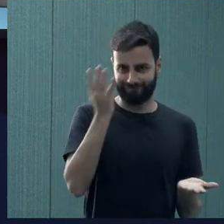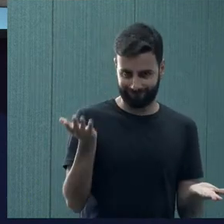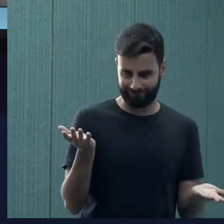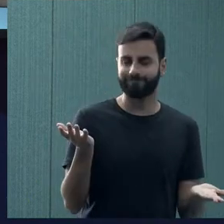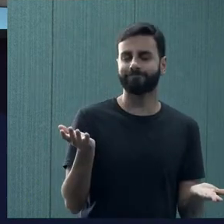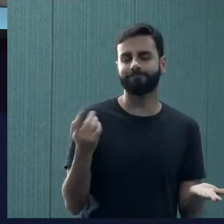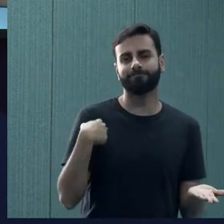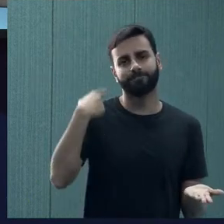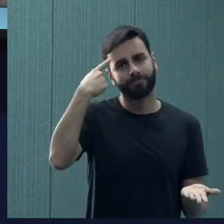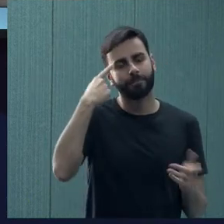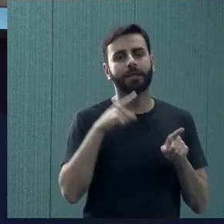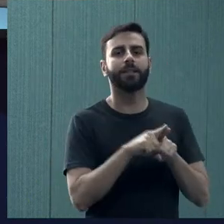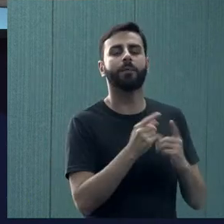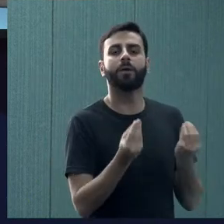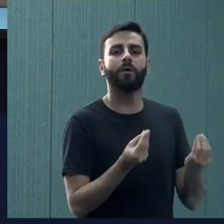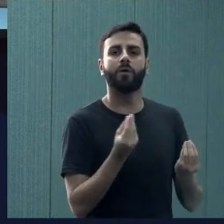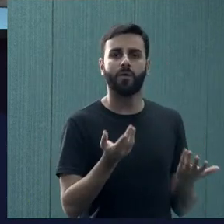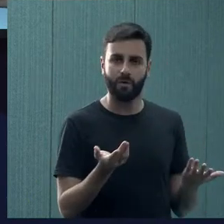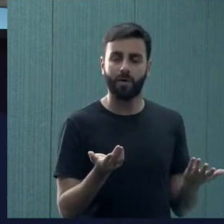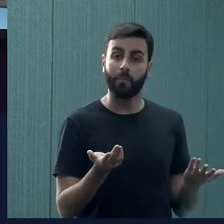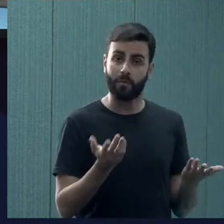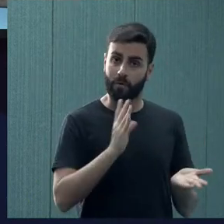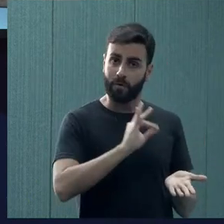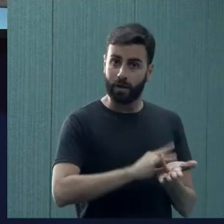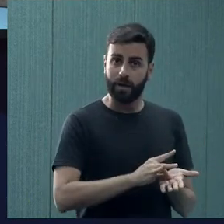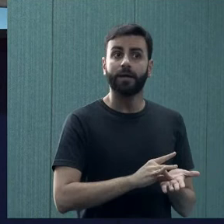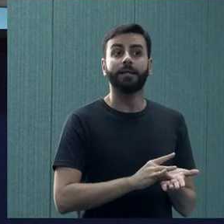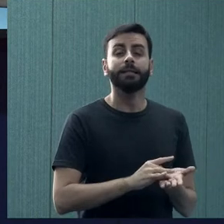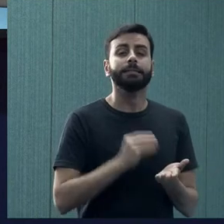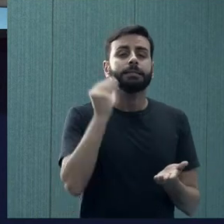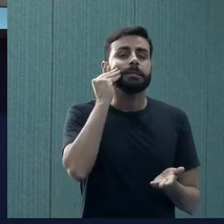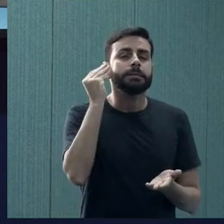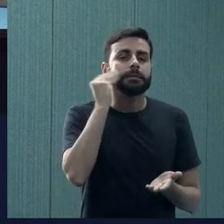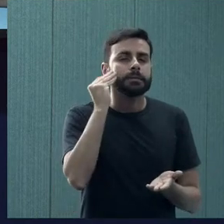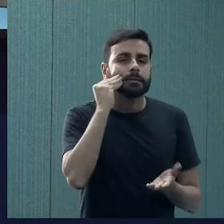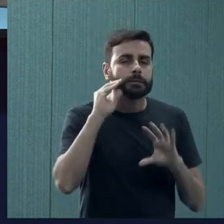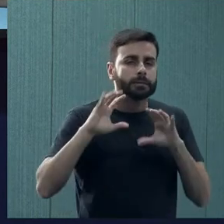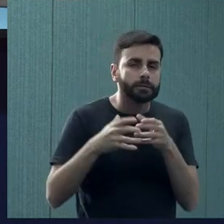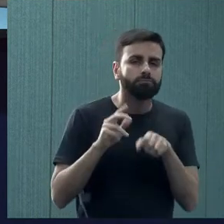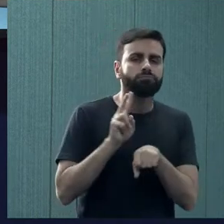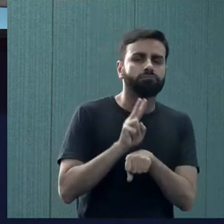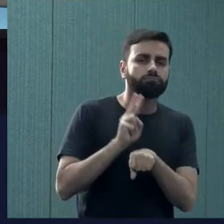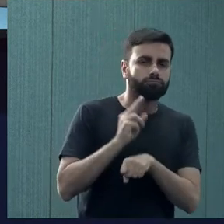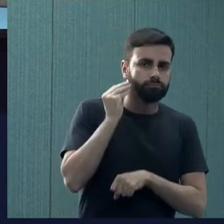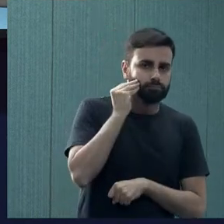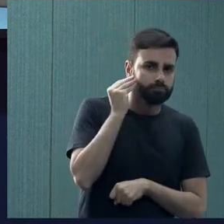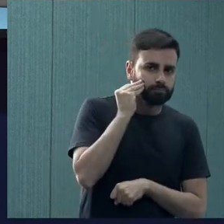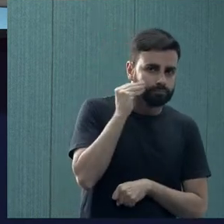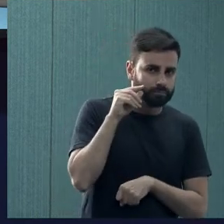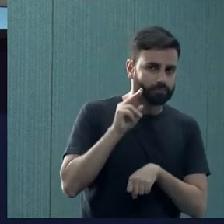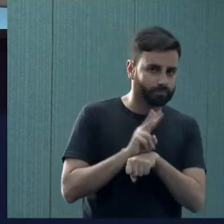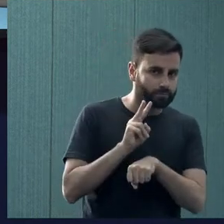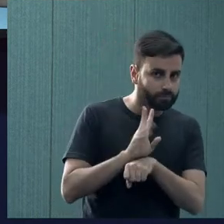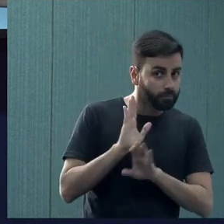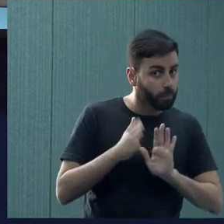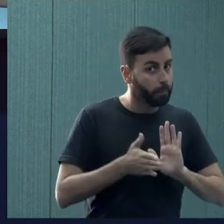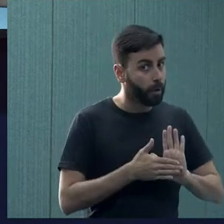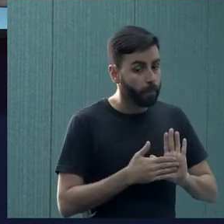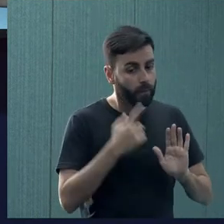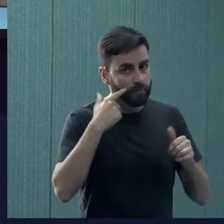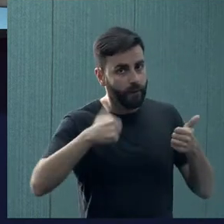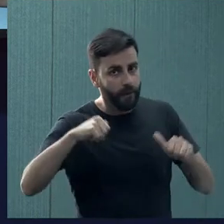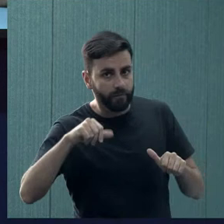pensou nas discussões iniciais em ter um piloto em que a gente vai trazer uma proposta,